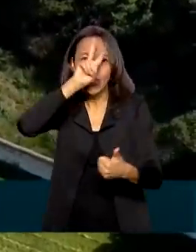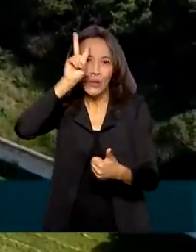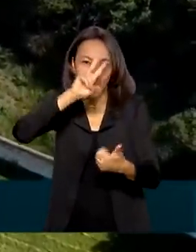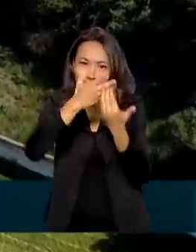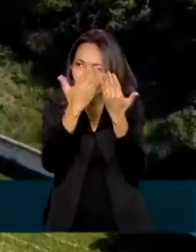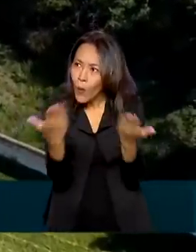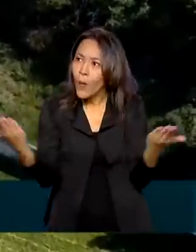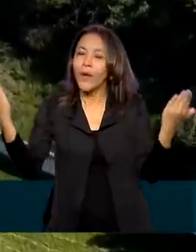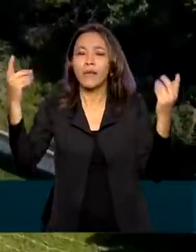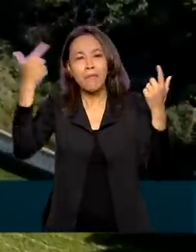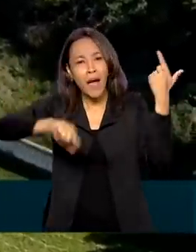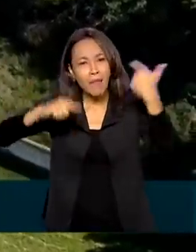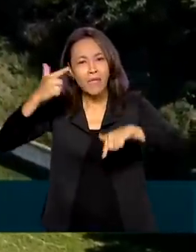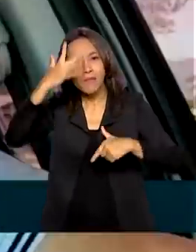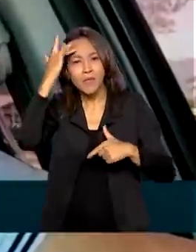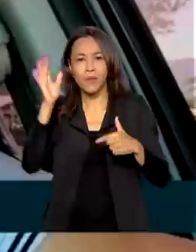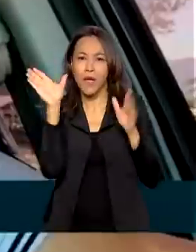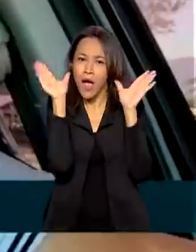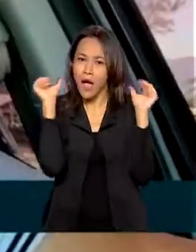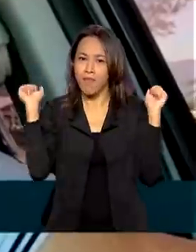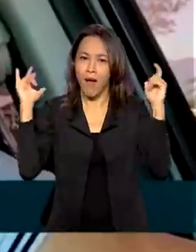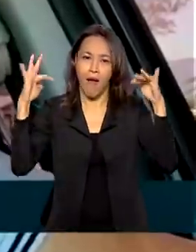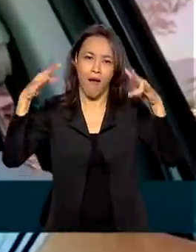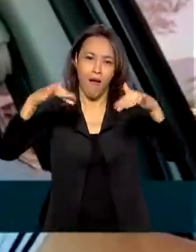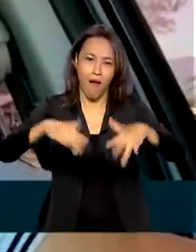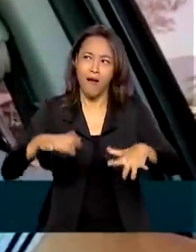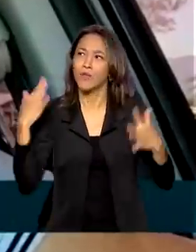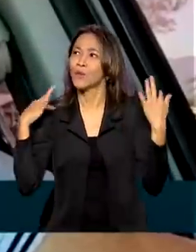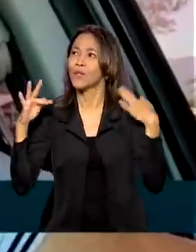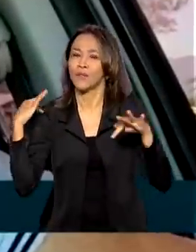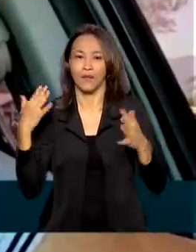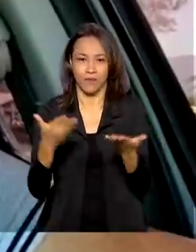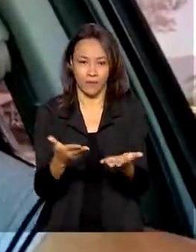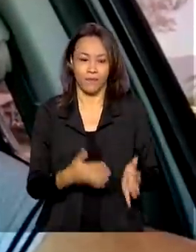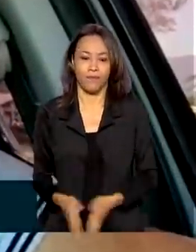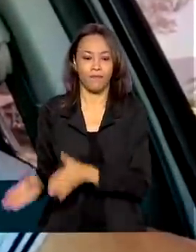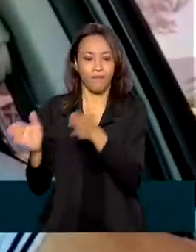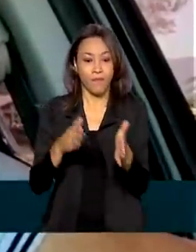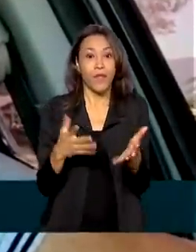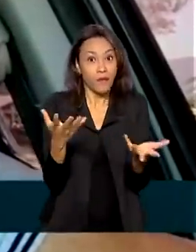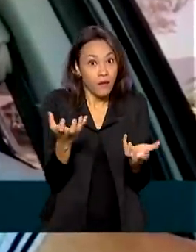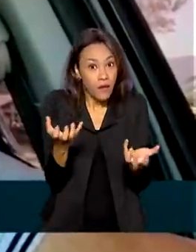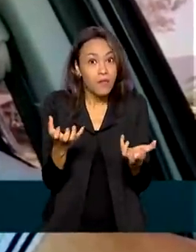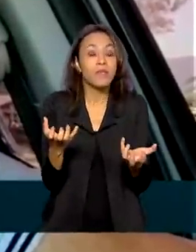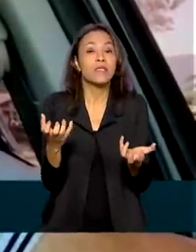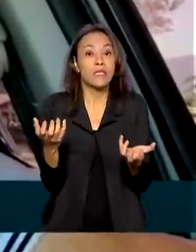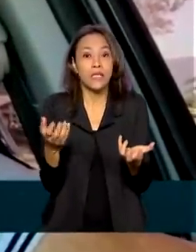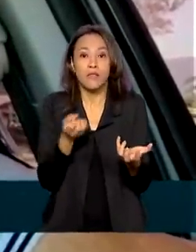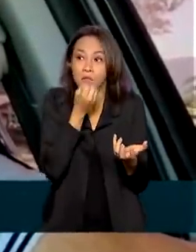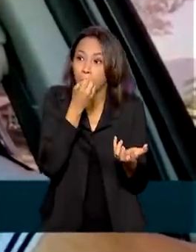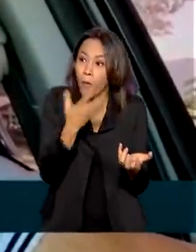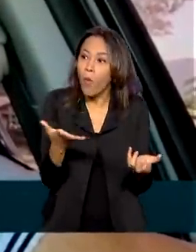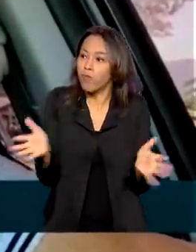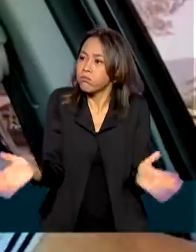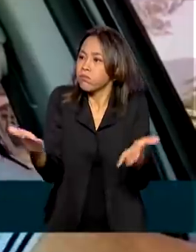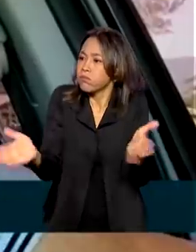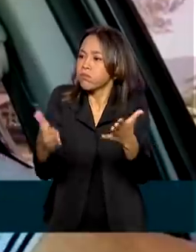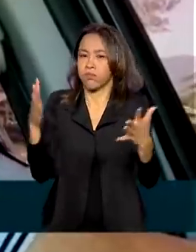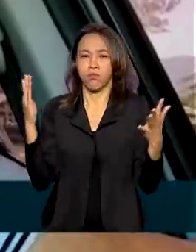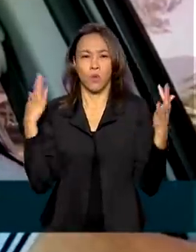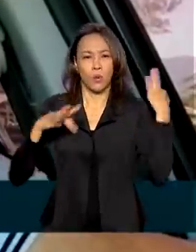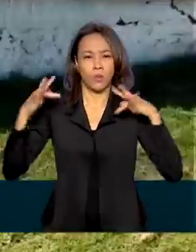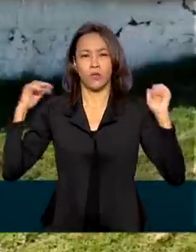atrair mais turistas. Torcemos que traga bastante benefícios para o desenvolvimento turístico